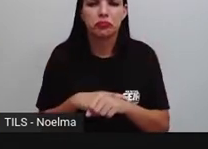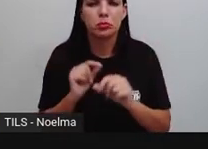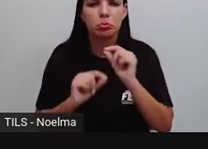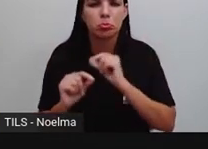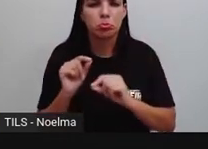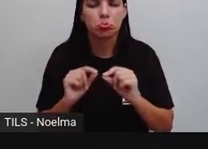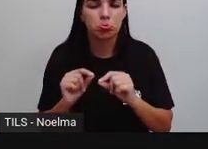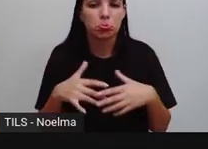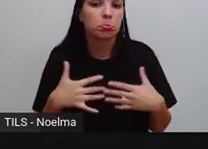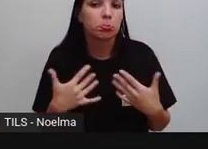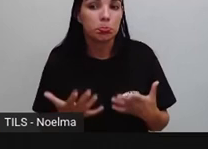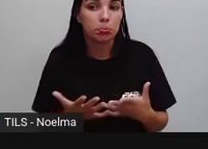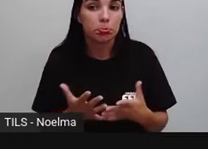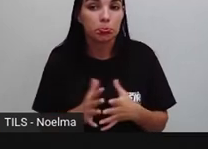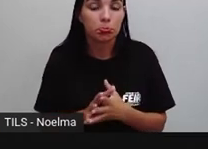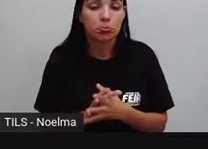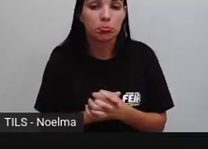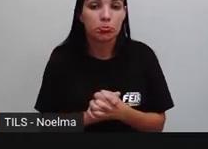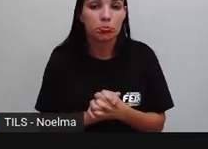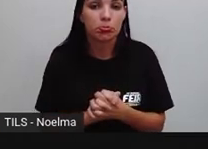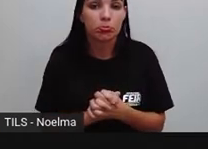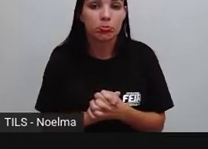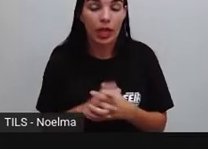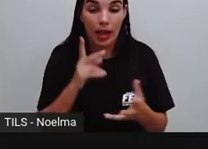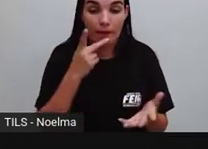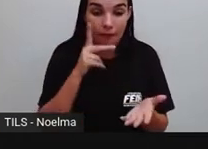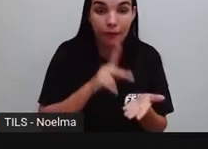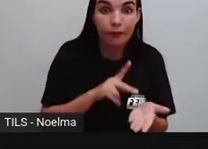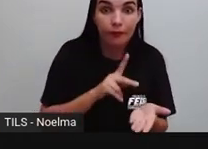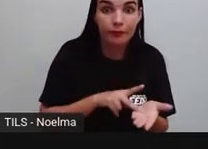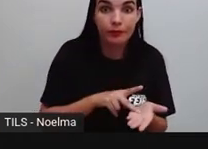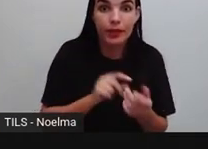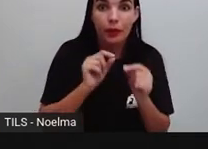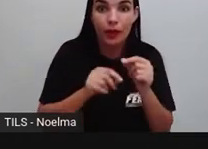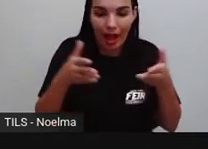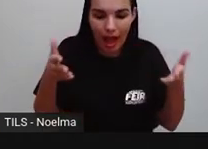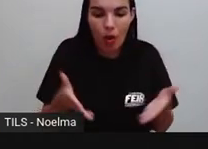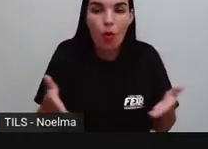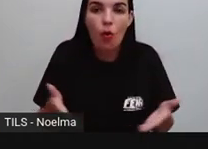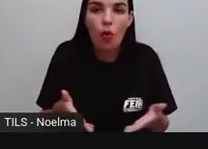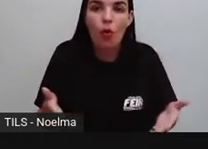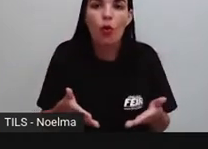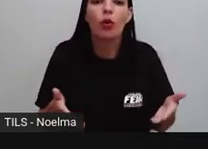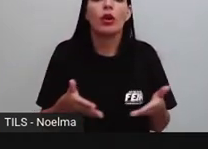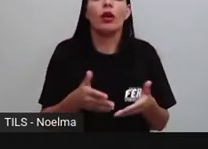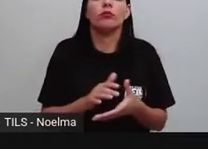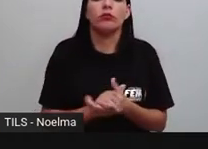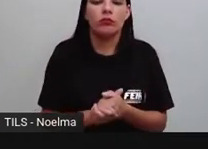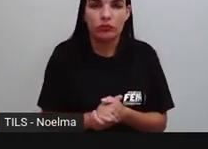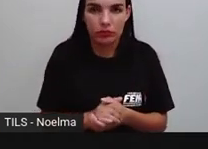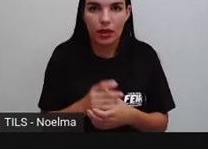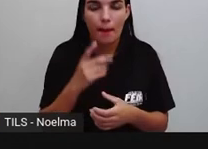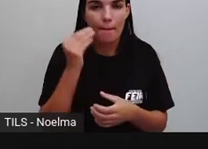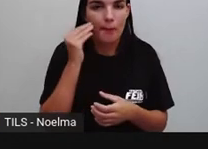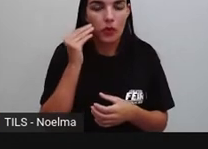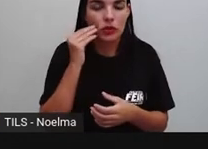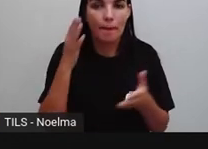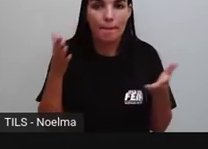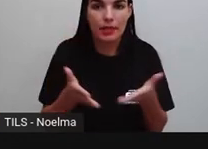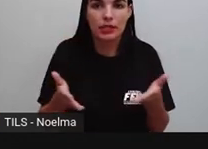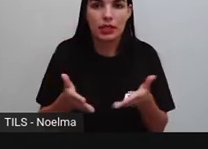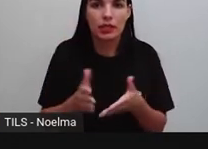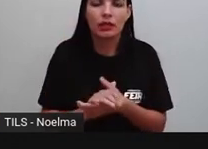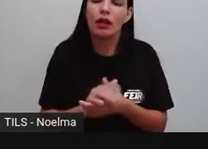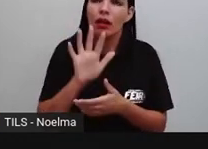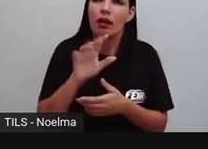será e fará. Afirmam, eles afirmam. É algo de agora, né? Então, indica o presente. Parar